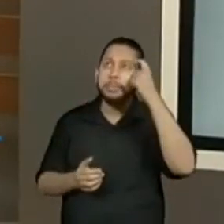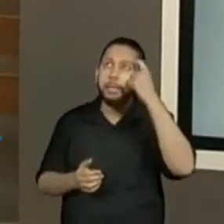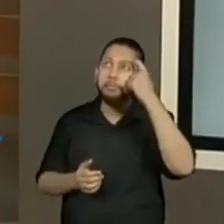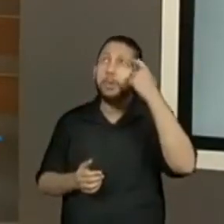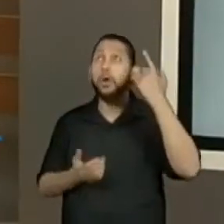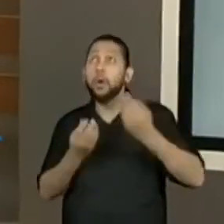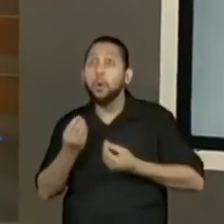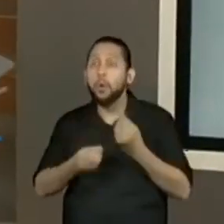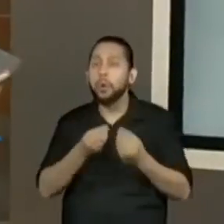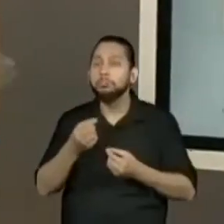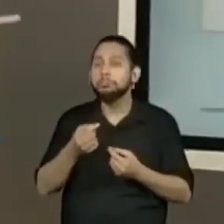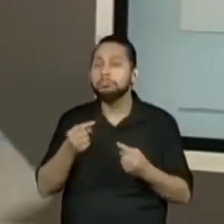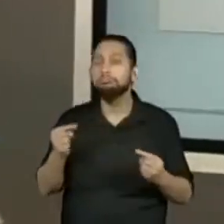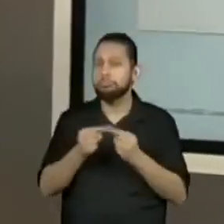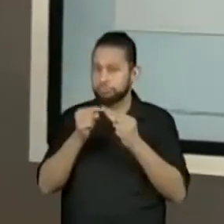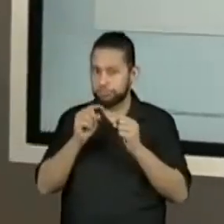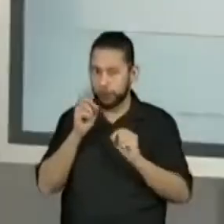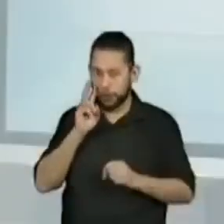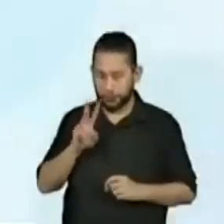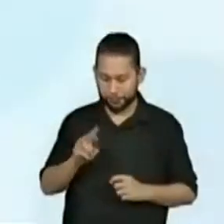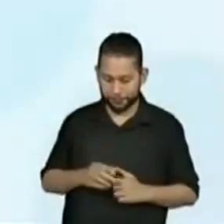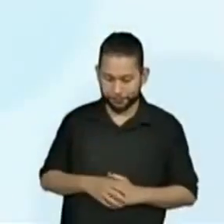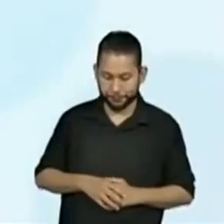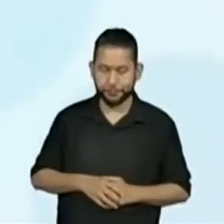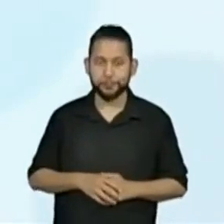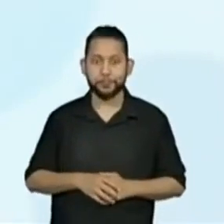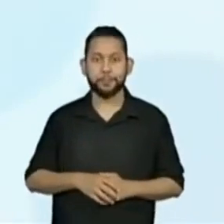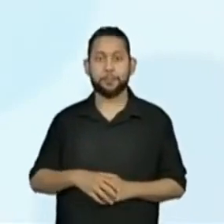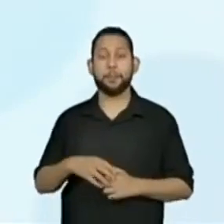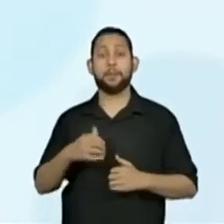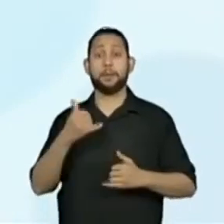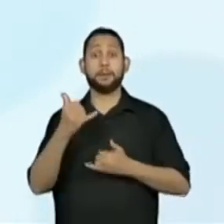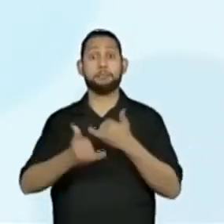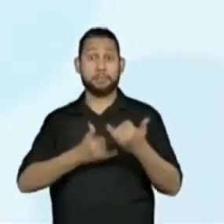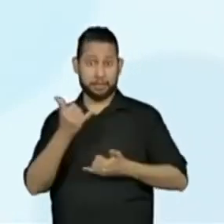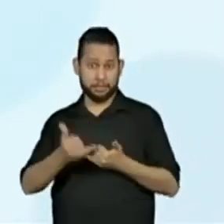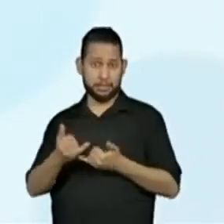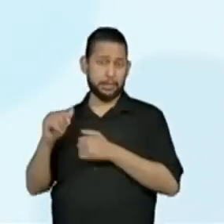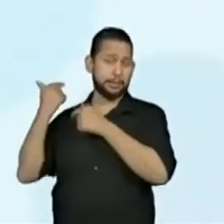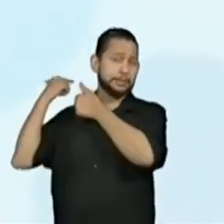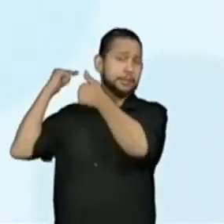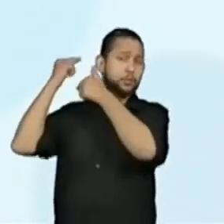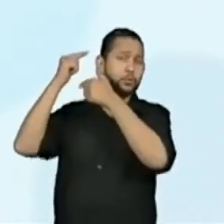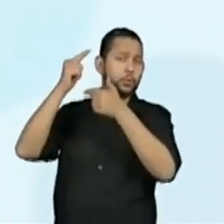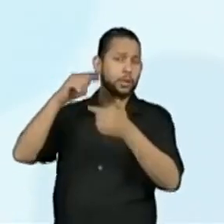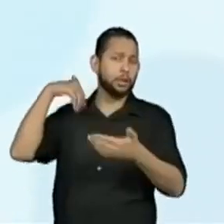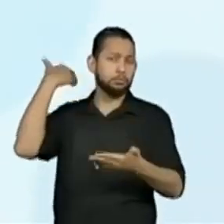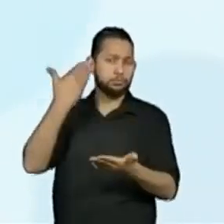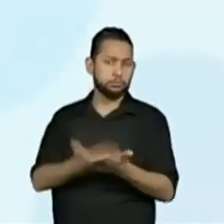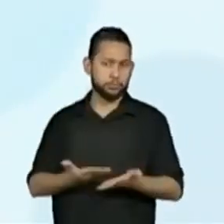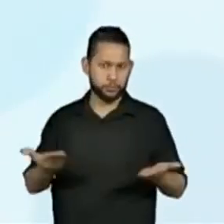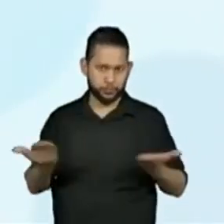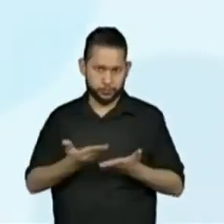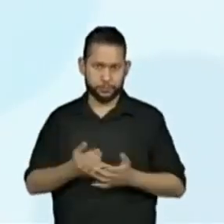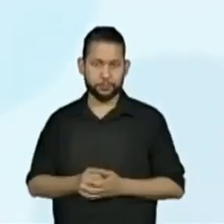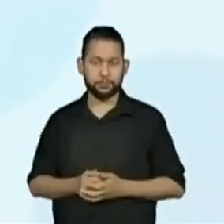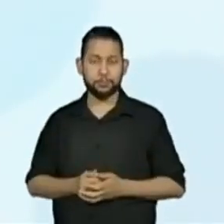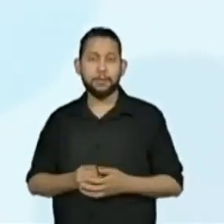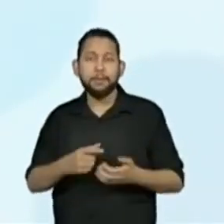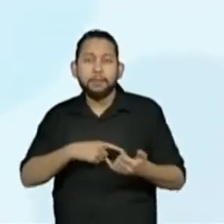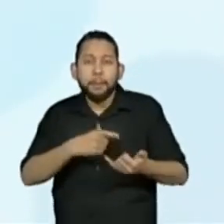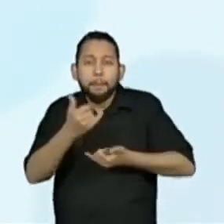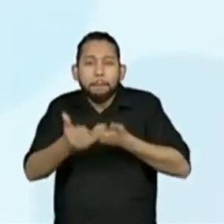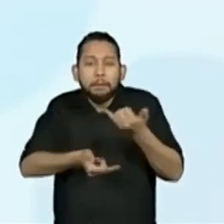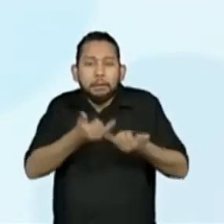tradicionais. Então, vamos ler com a gente aqui, ó. Brincadeiras tradicionais. As brincadeiras